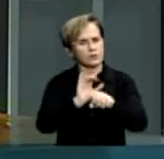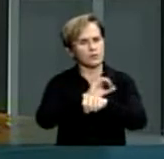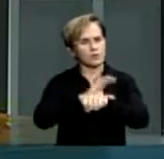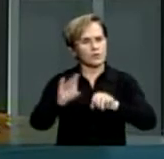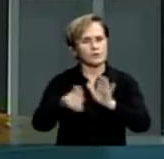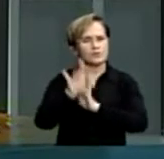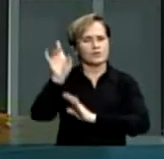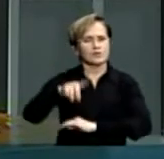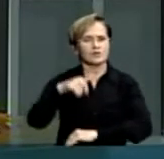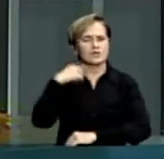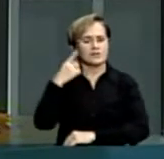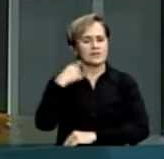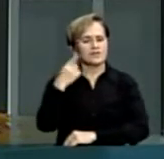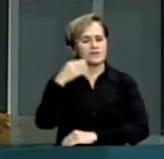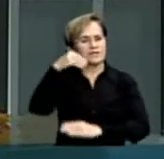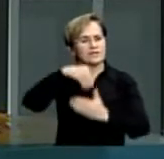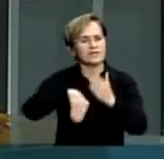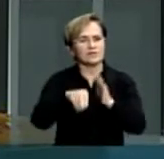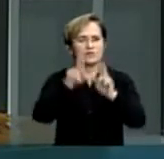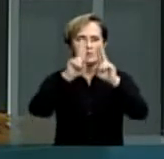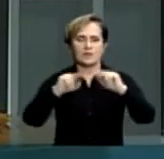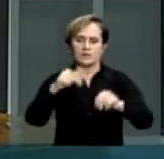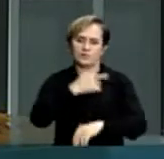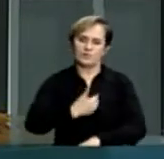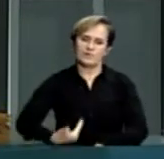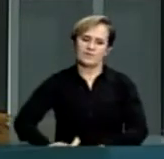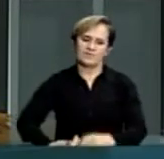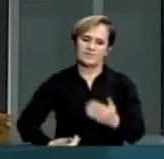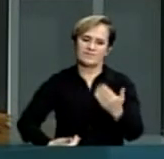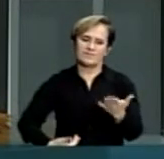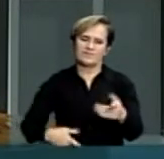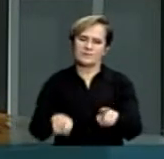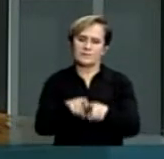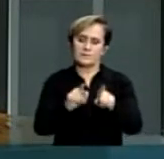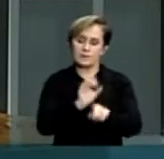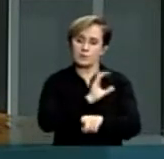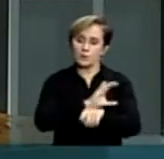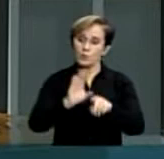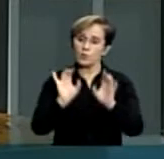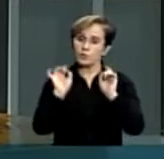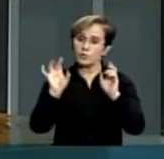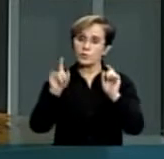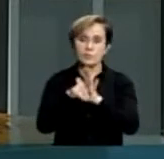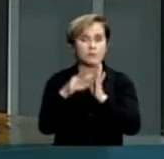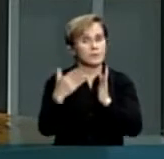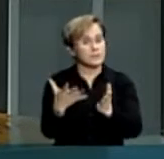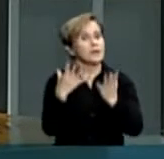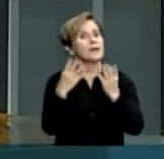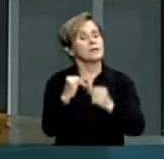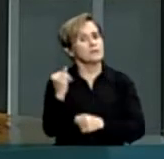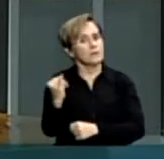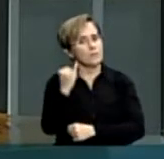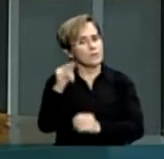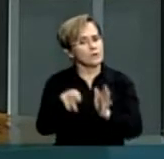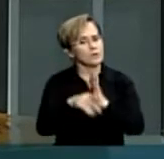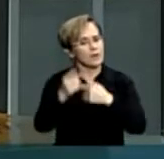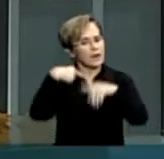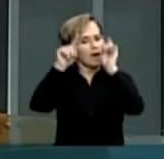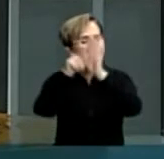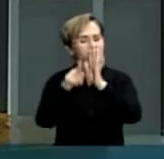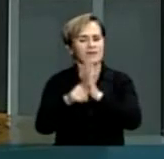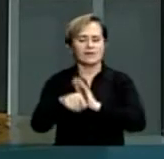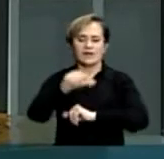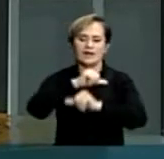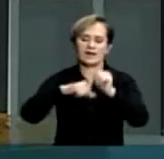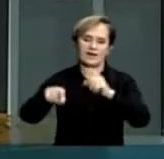dentro das universidades públicas. São cursos especiais, que isso é importante para o avanço da reforma agrária.